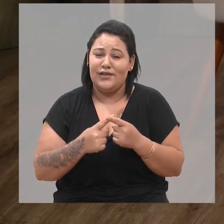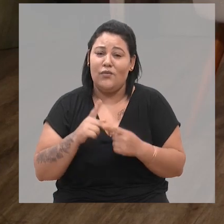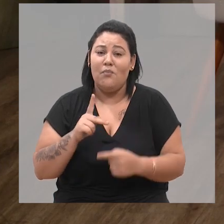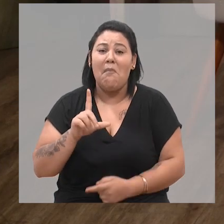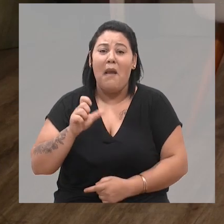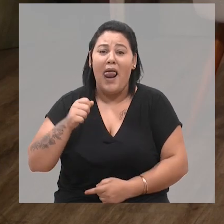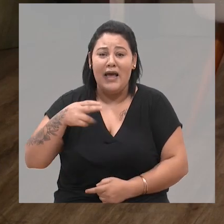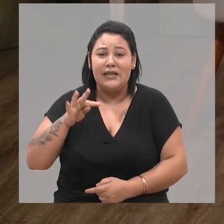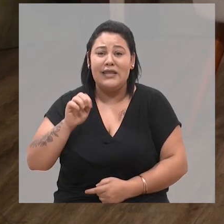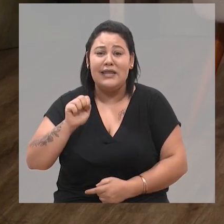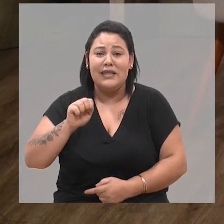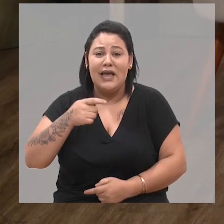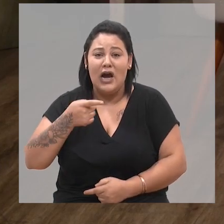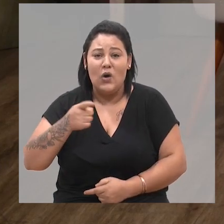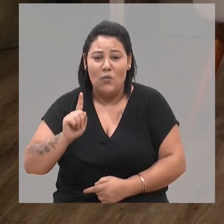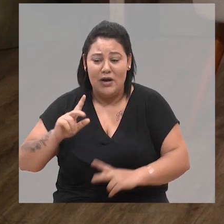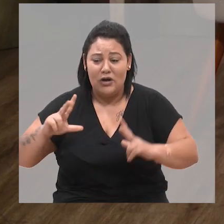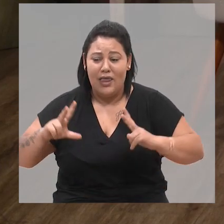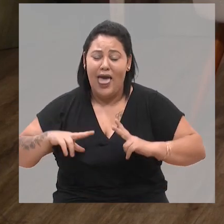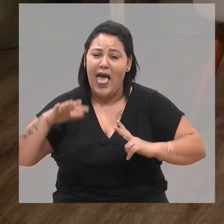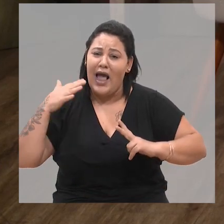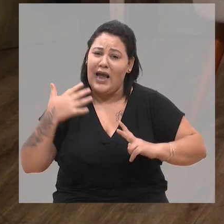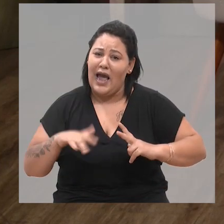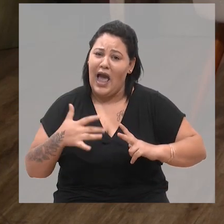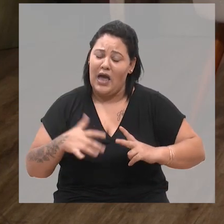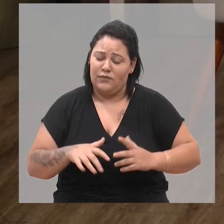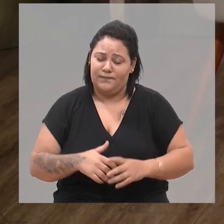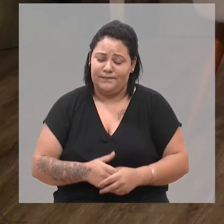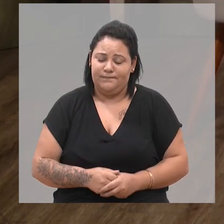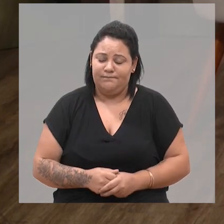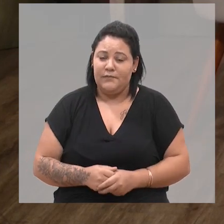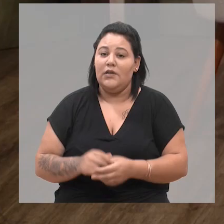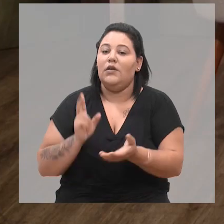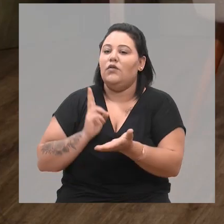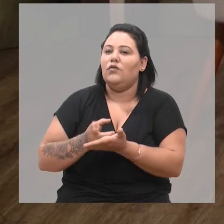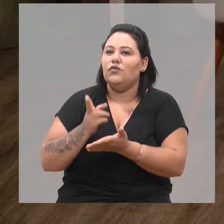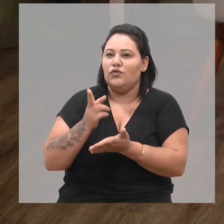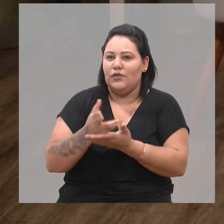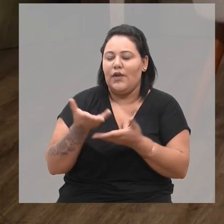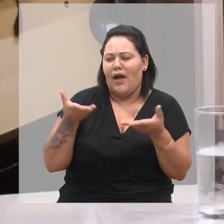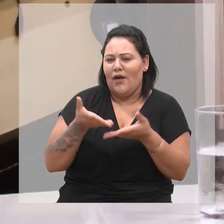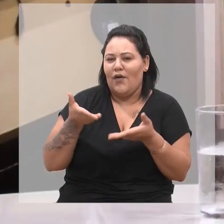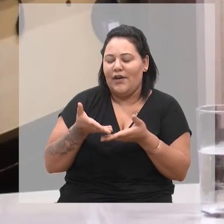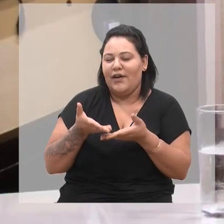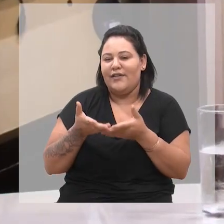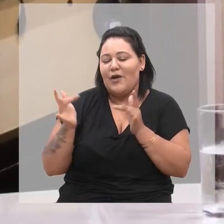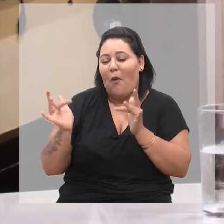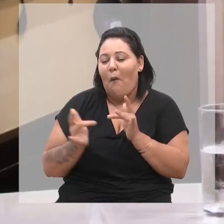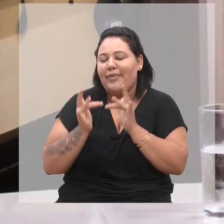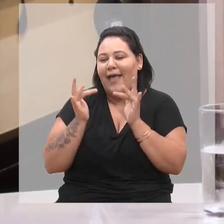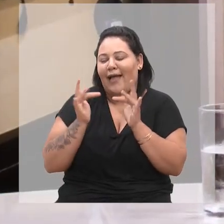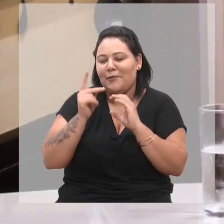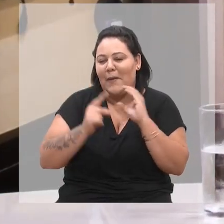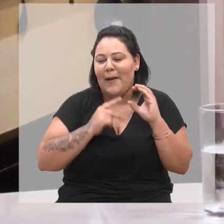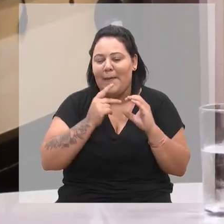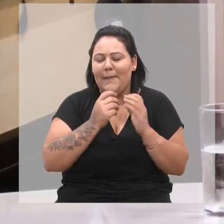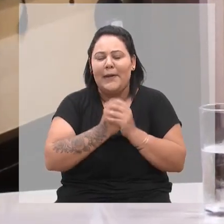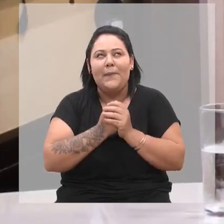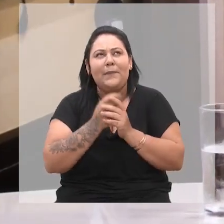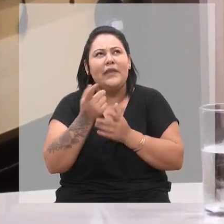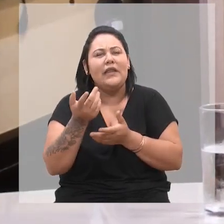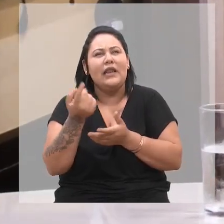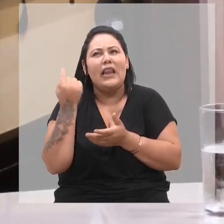caro. Pegando, ainda nessa toada de envolvimento com a Câmara, a senhora, em